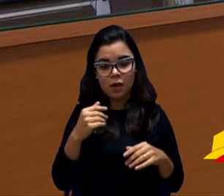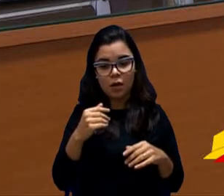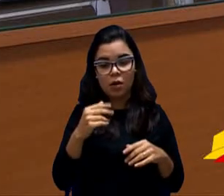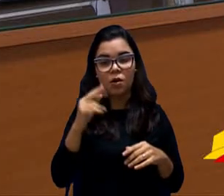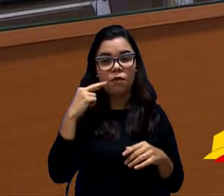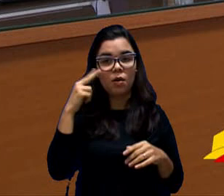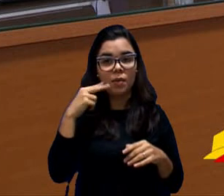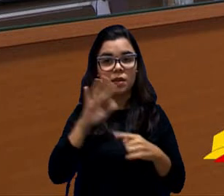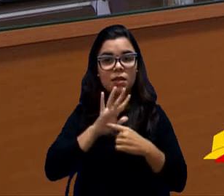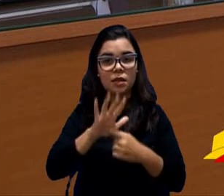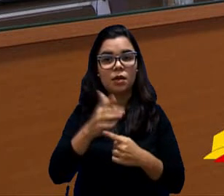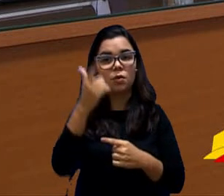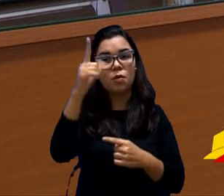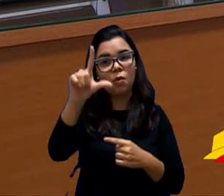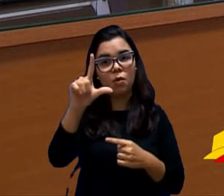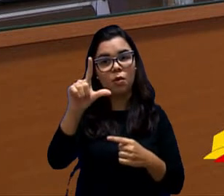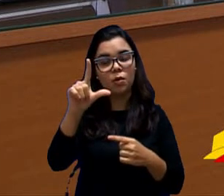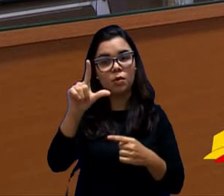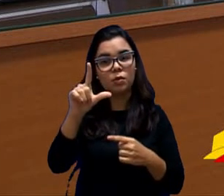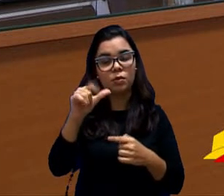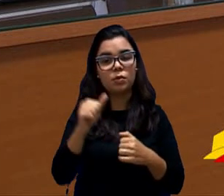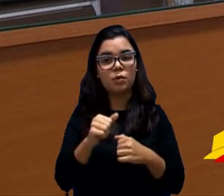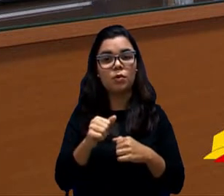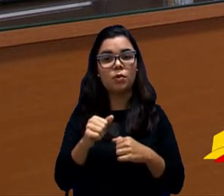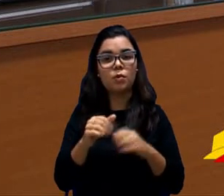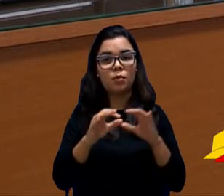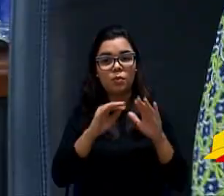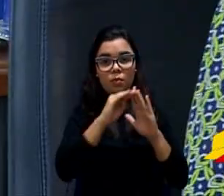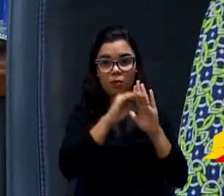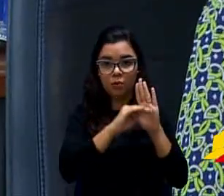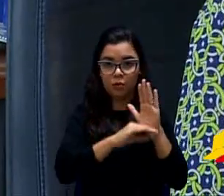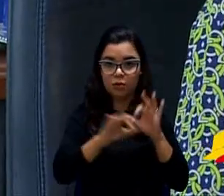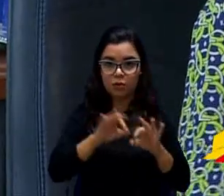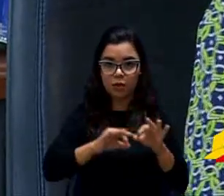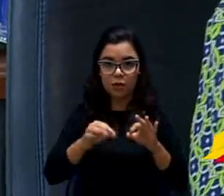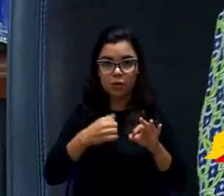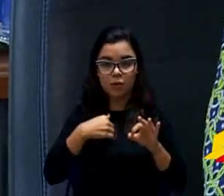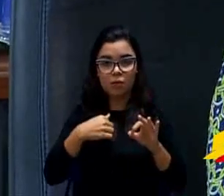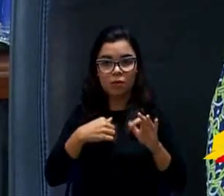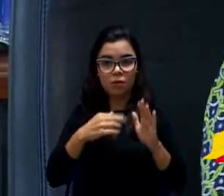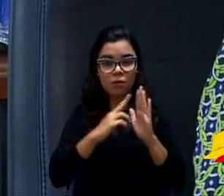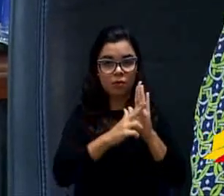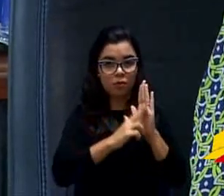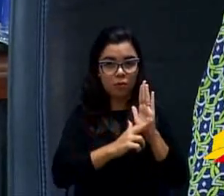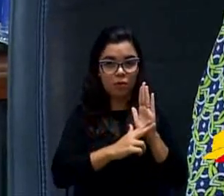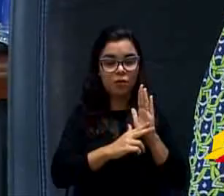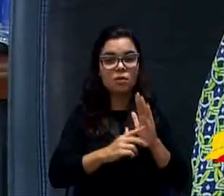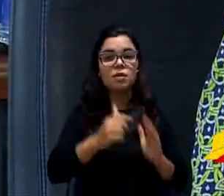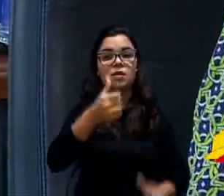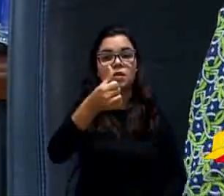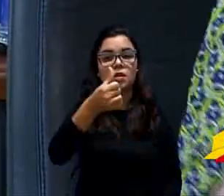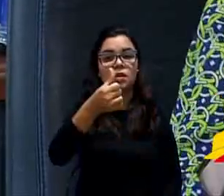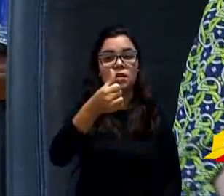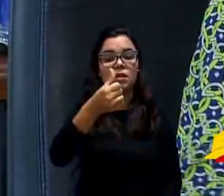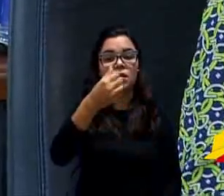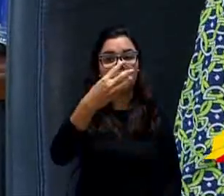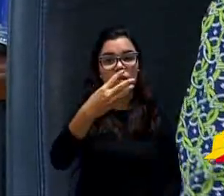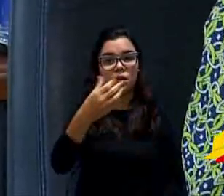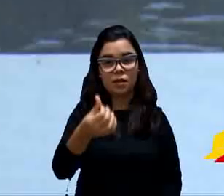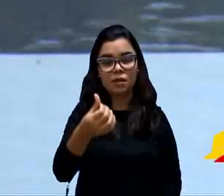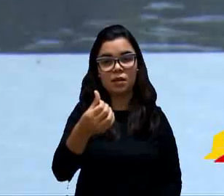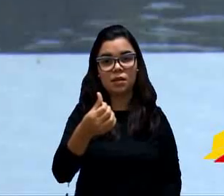de terras e tudo mais, mas não coloco o nome do bairro. É, não pode nominar, olha, porque está aqui o artigo 1º. Não, é no 136, no seguinte. Ah, tá,